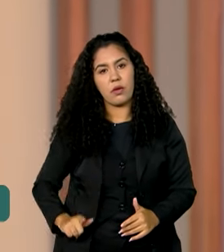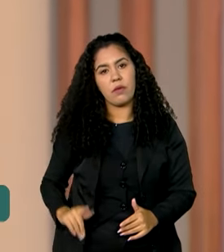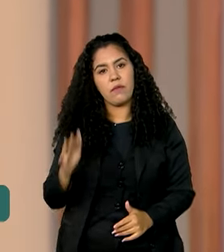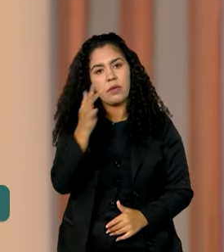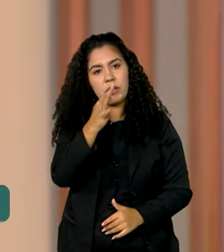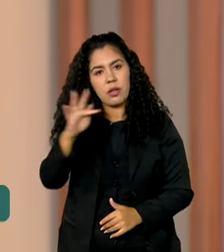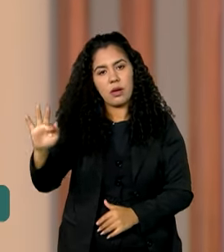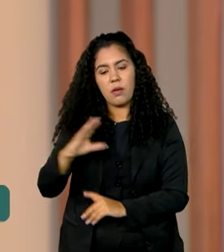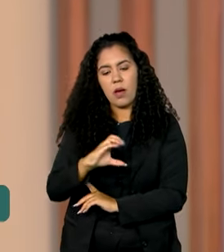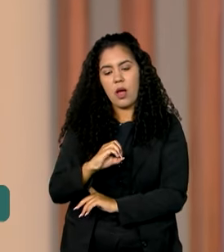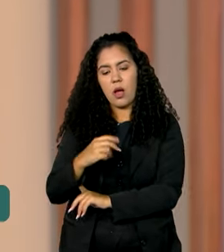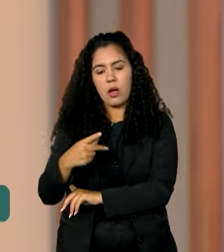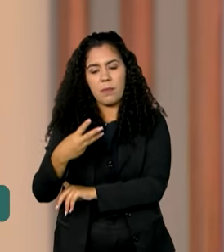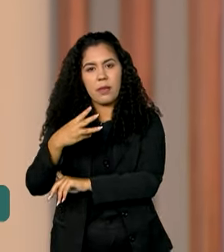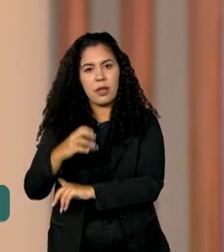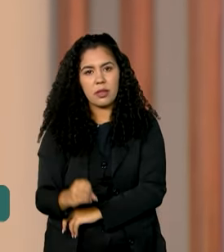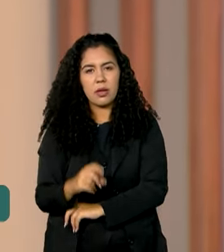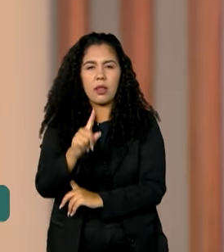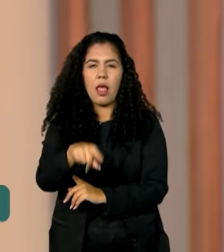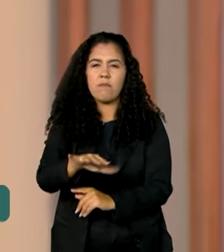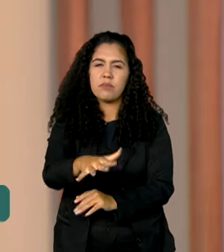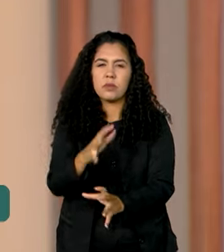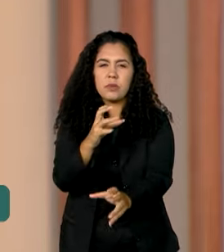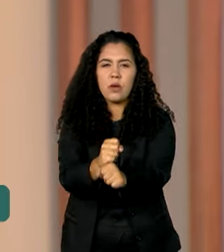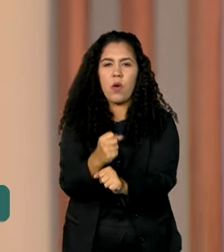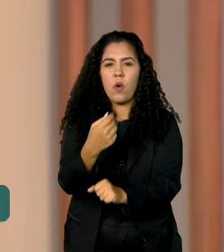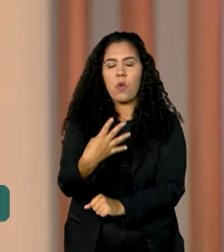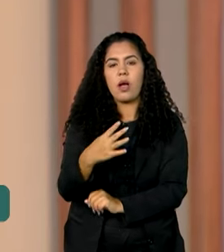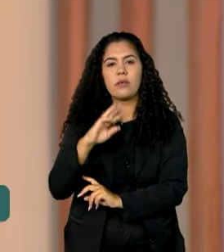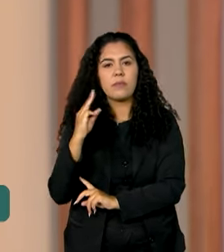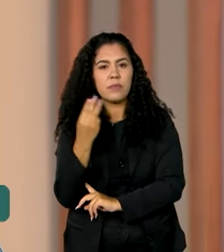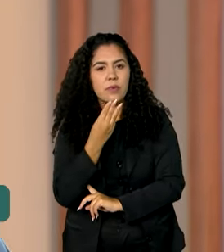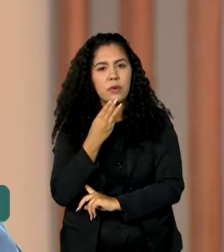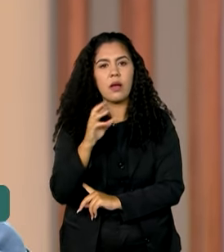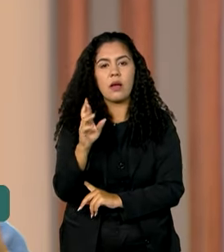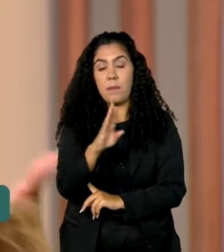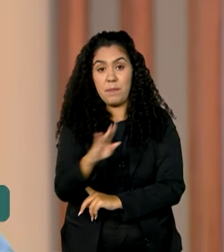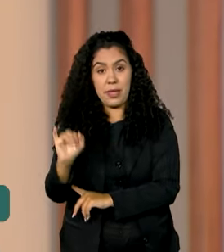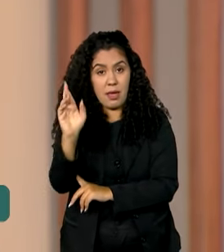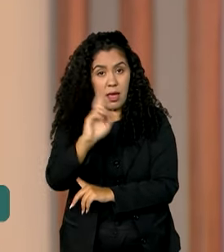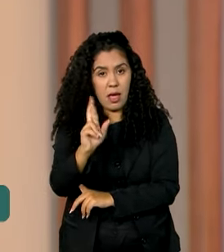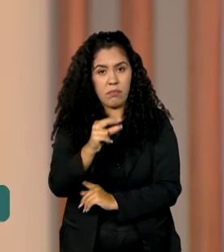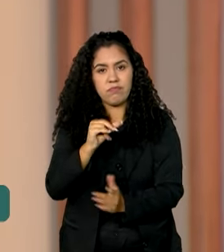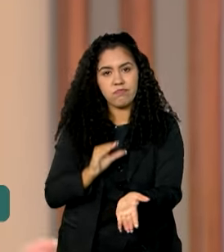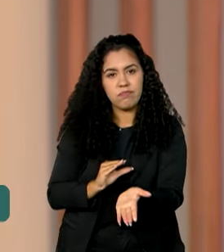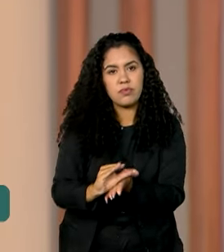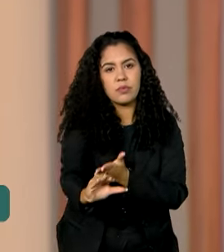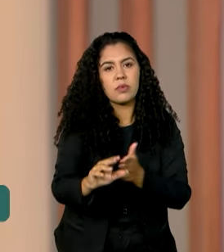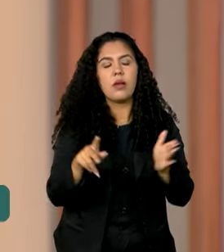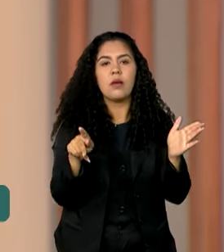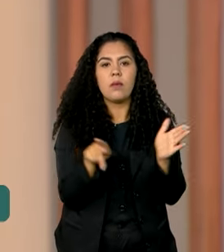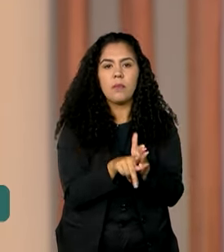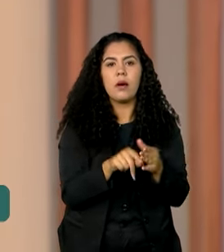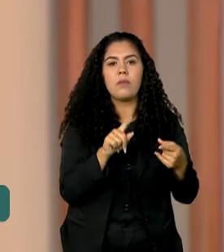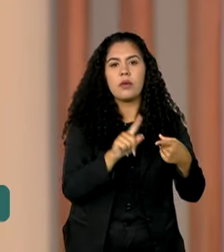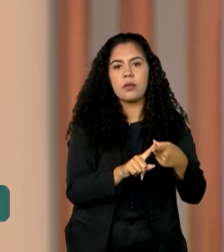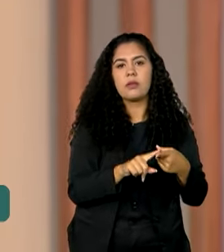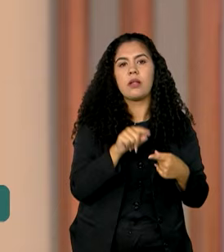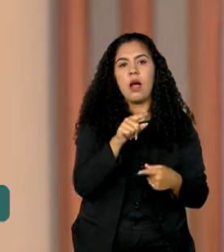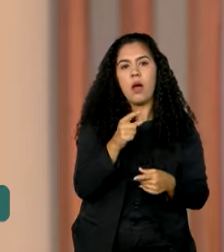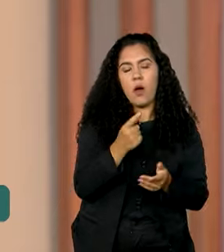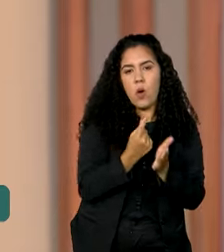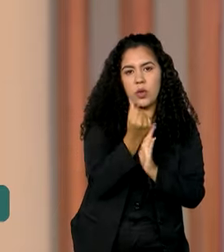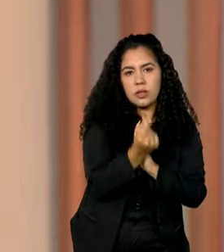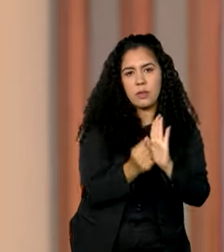COP30 são aí de cerca de 4 bilhões e meio de reais, entre recursos do Orçamento da União, do BNDES e